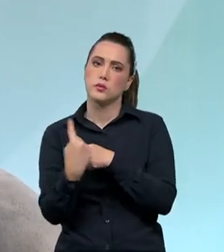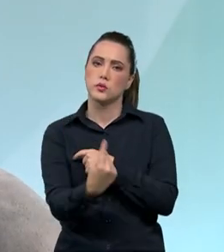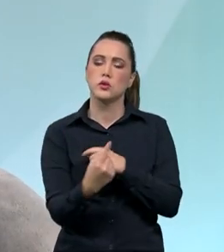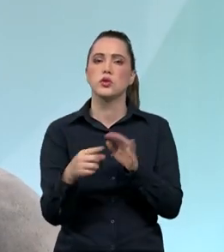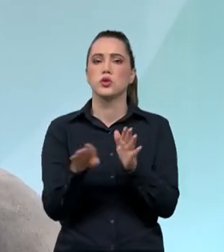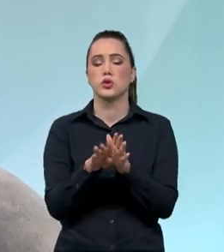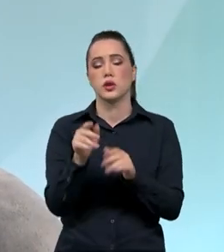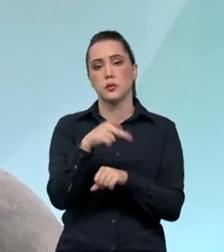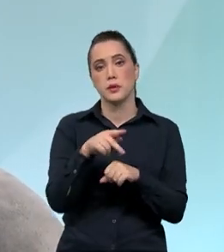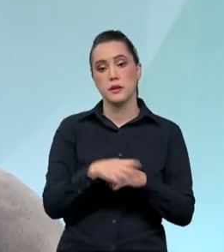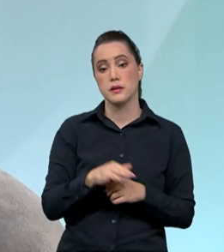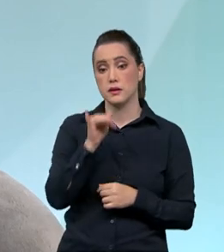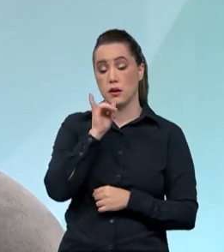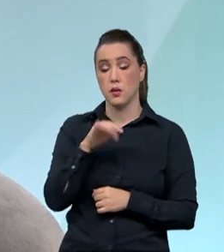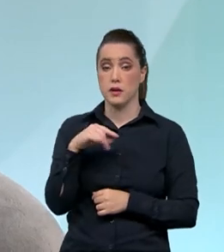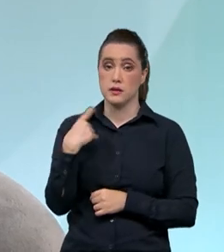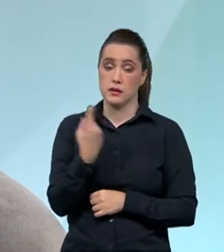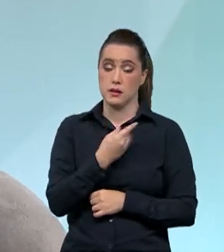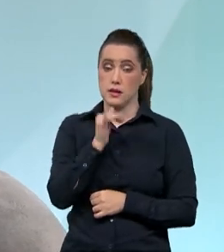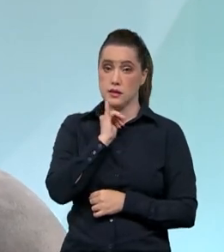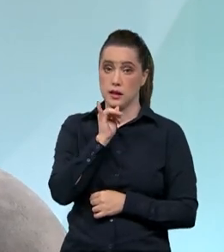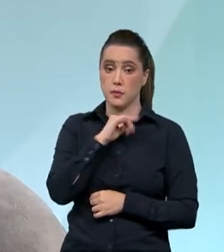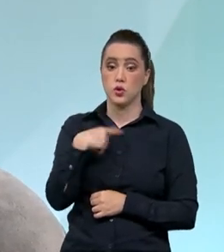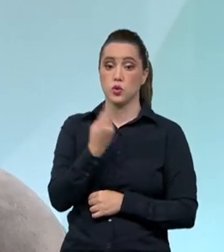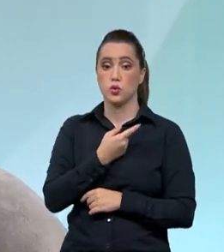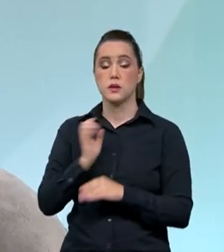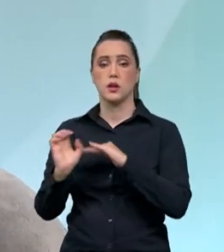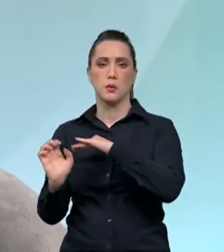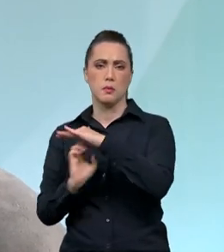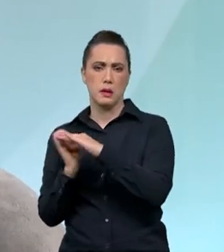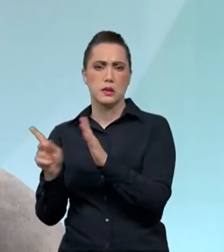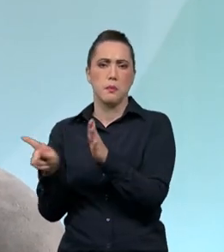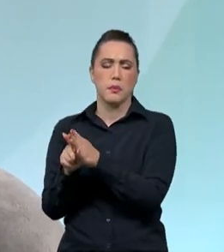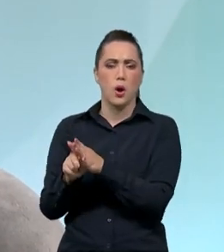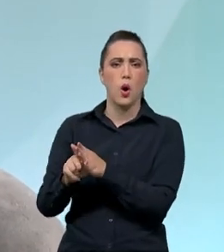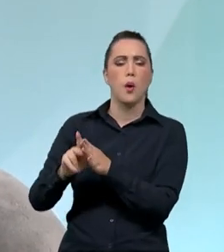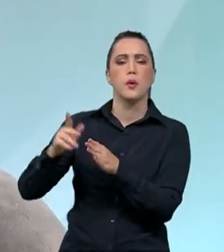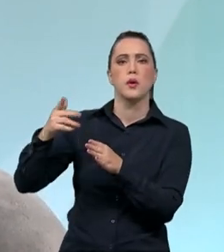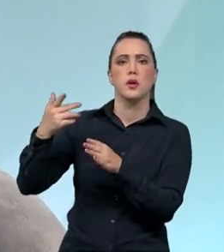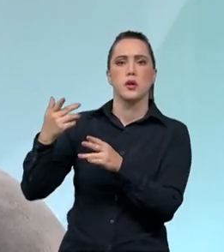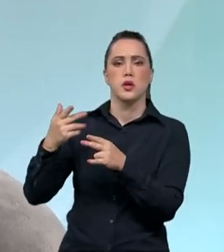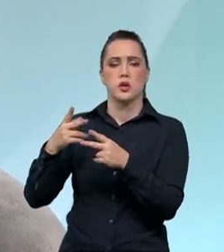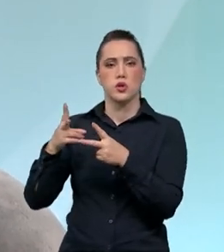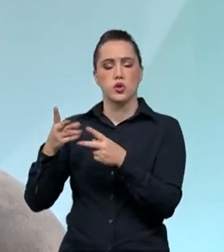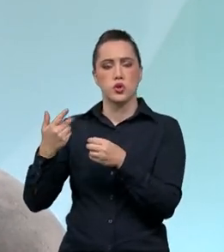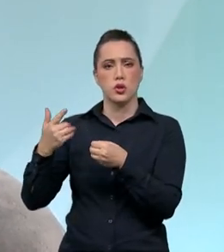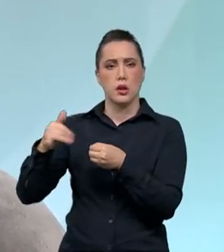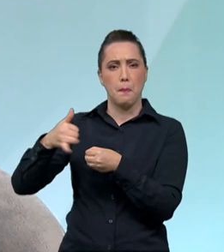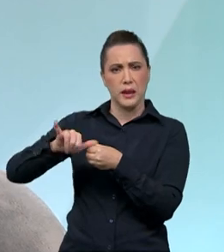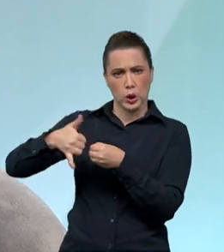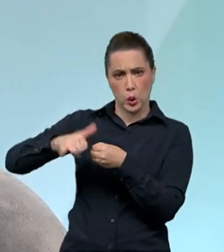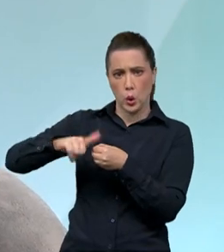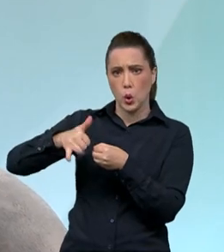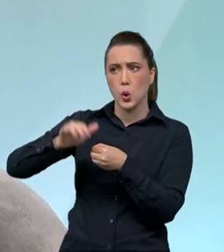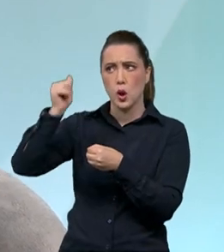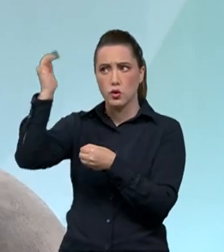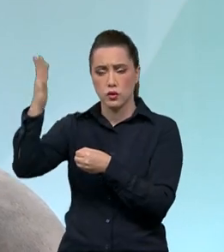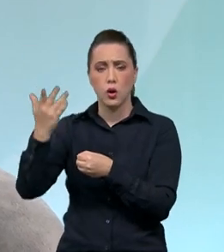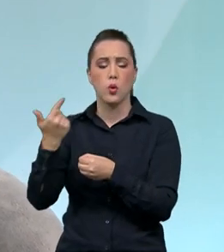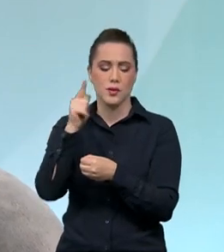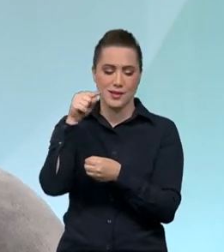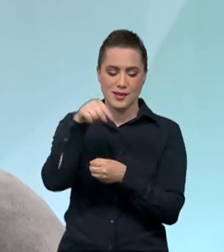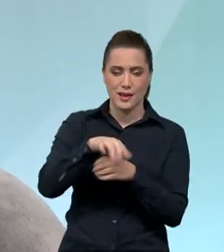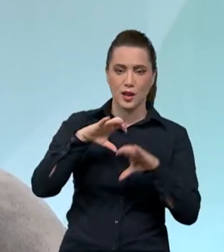trouxesse para cá o seu congresso internacional. Conseguimos também que a Associação de Reparação Facial trouxesse para cá